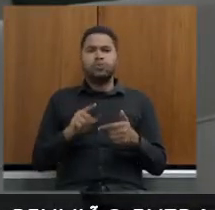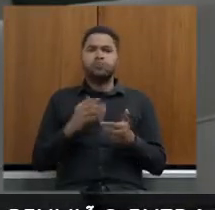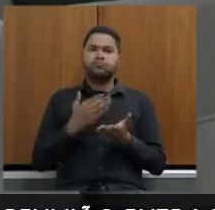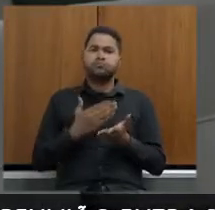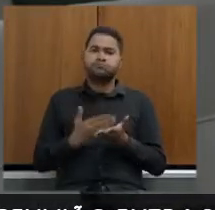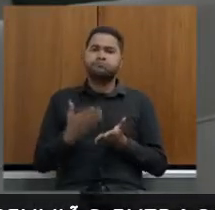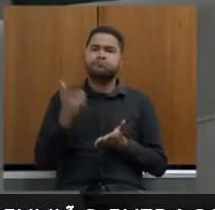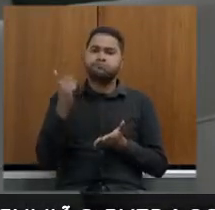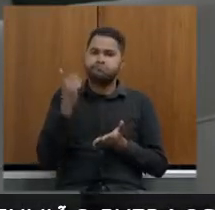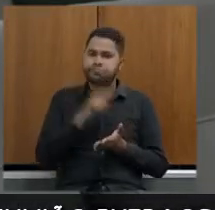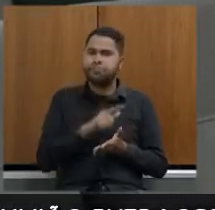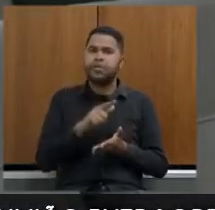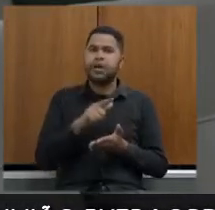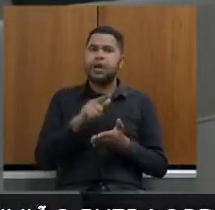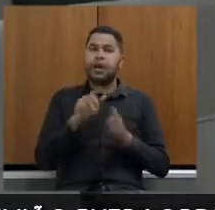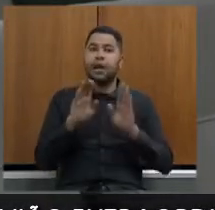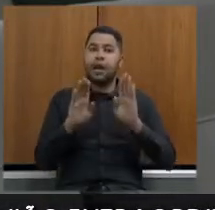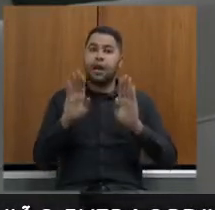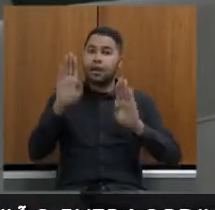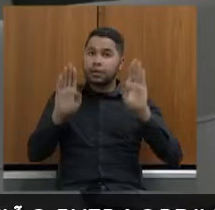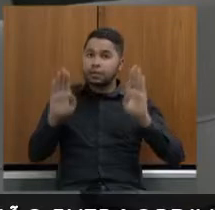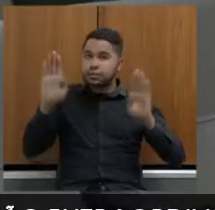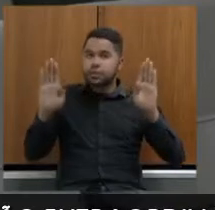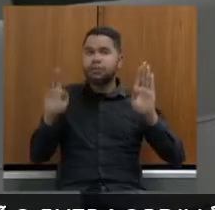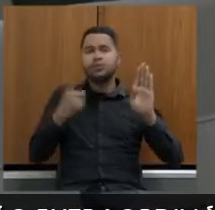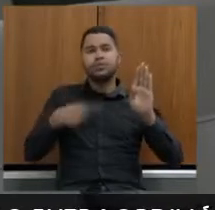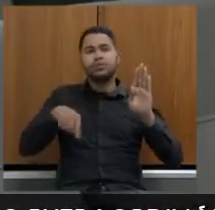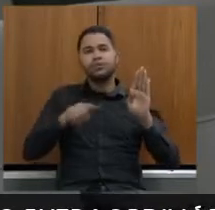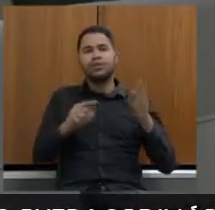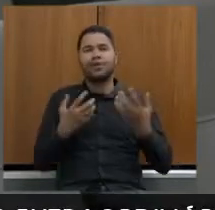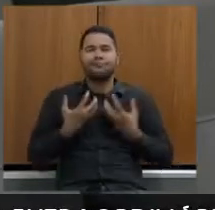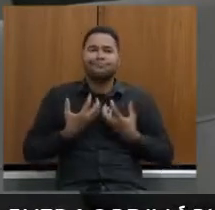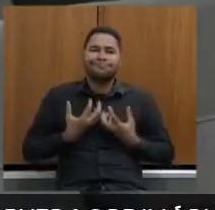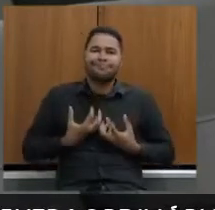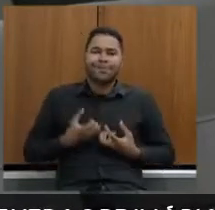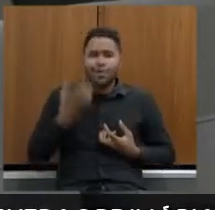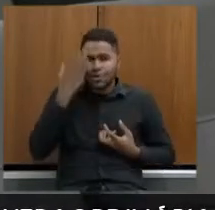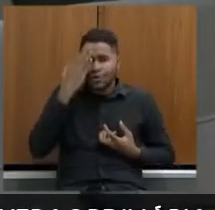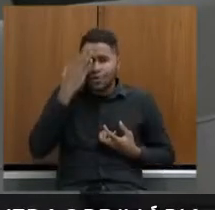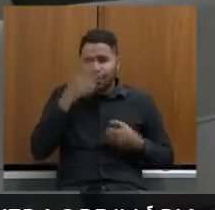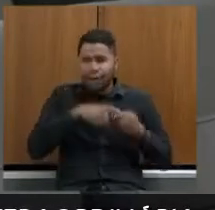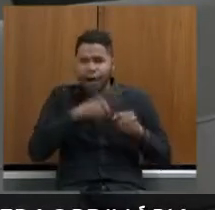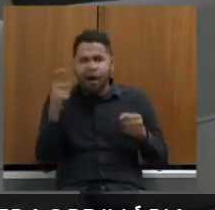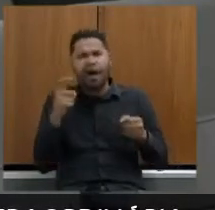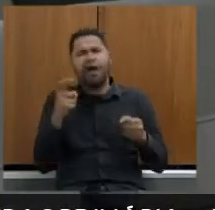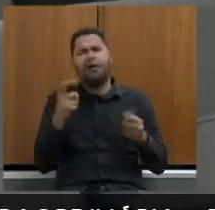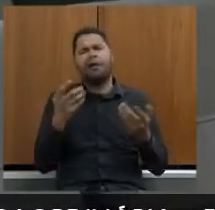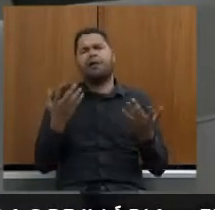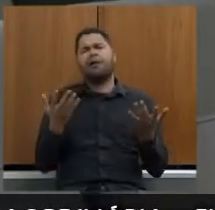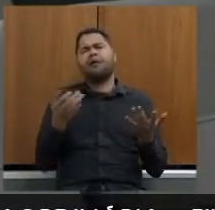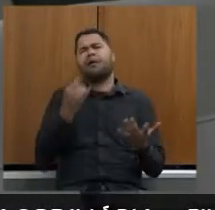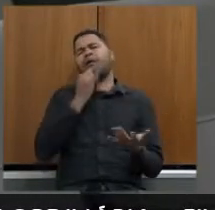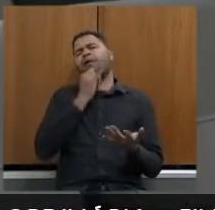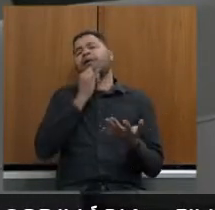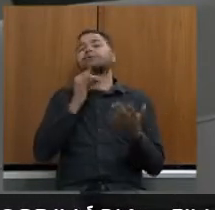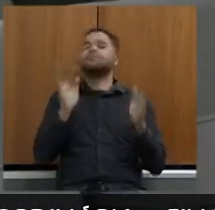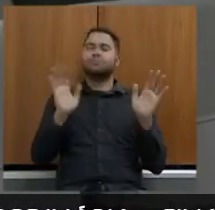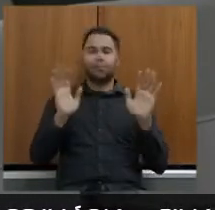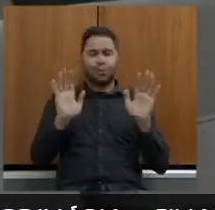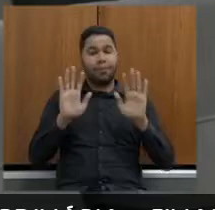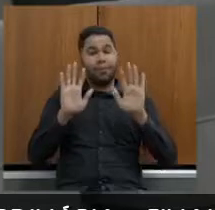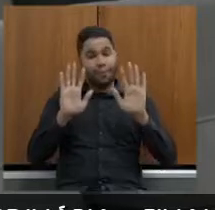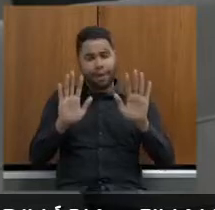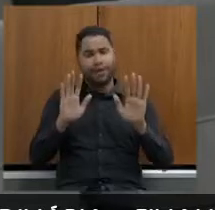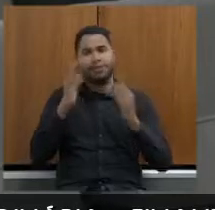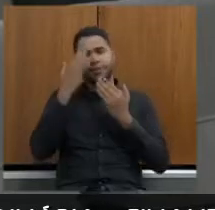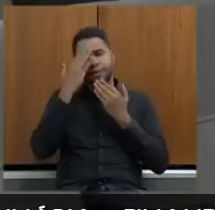para que houvesse essa licitação e a gente ficaria realmente pesaroso se a gente soubesse que tinha sido em vão graças talvez a quem sabe